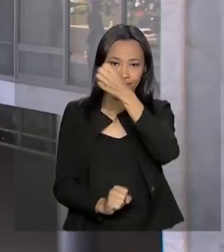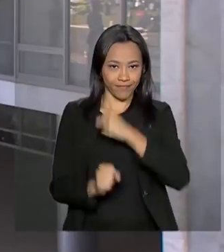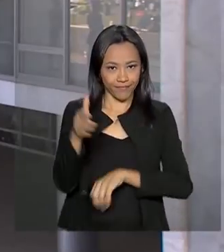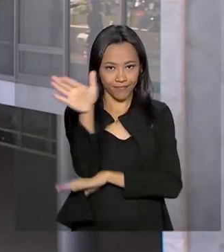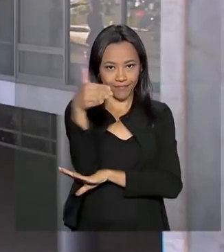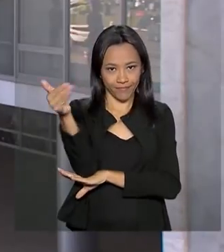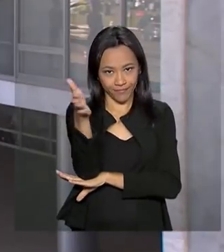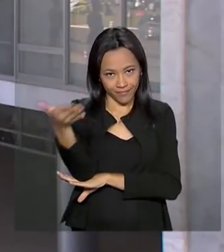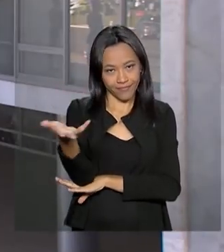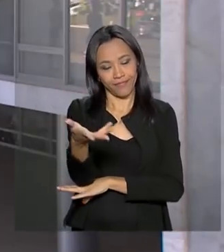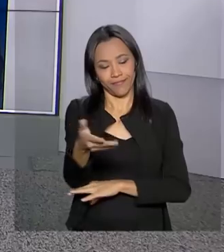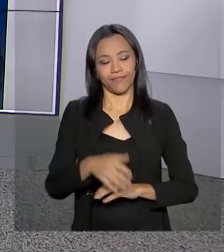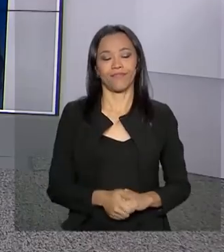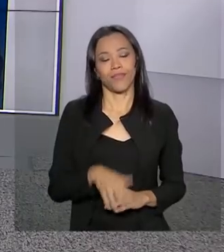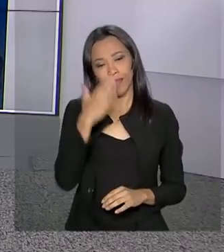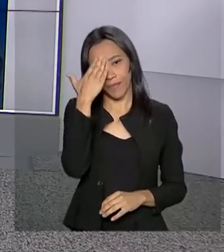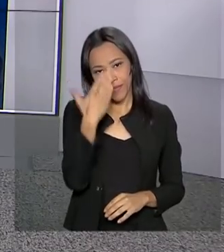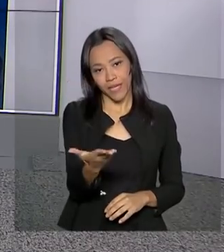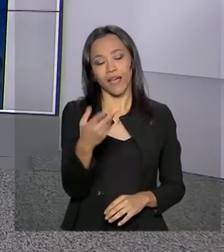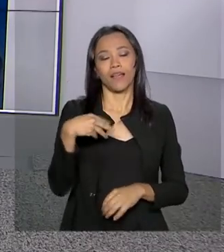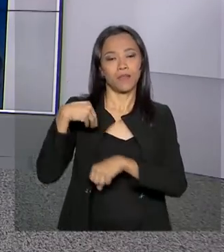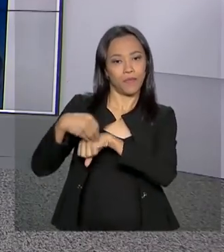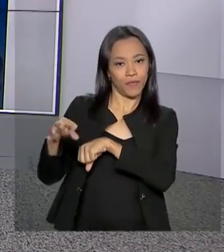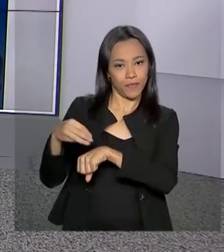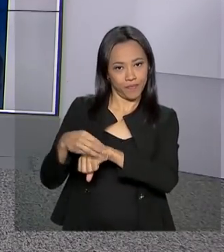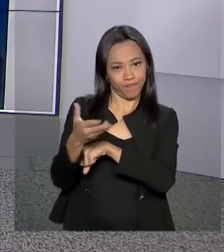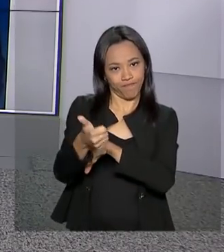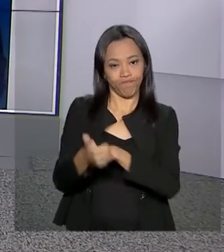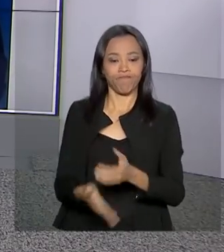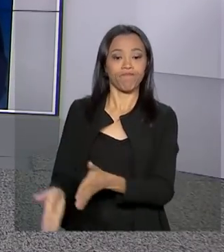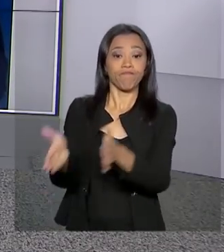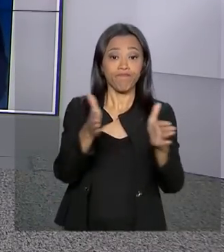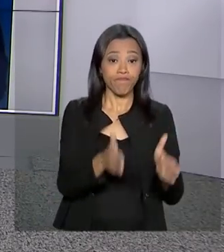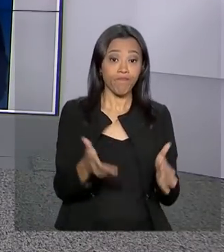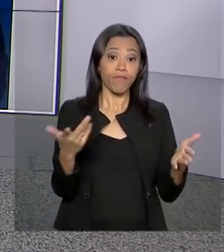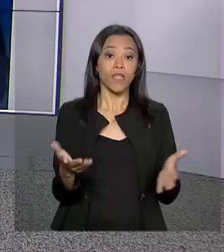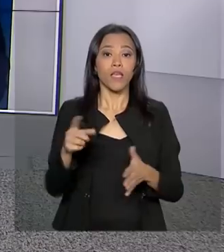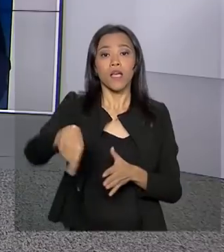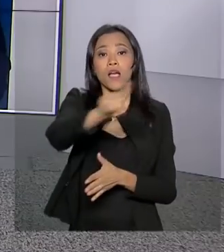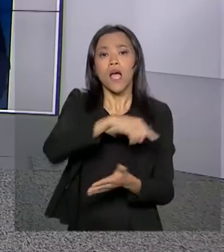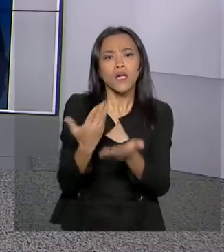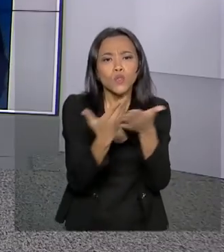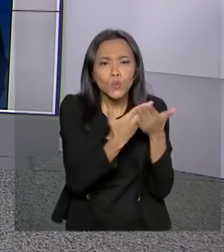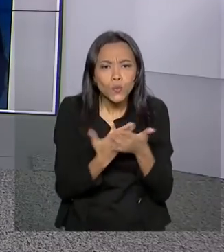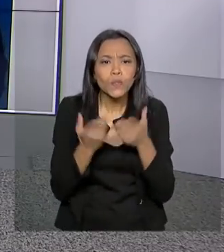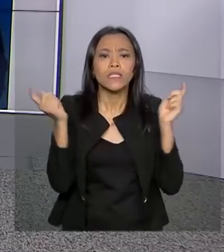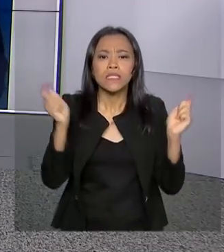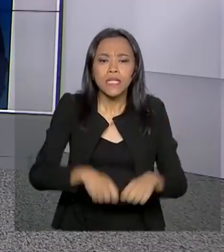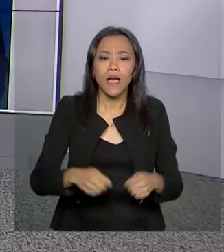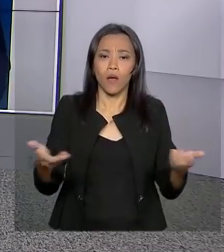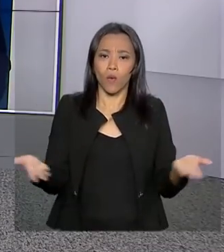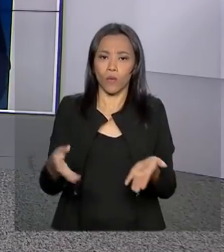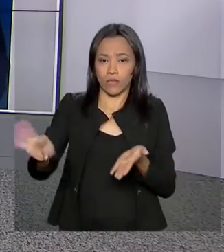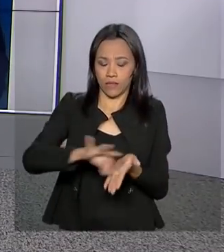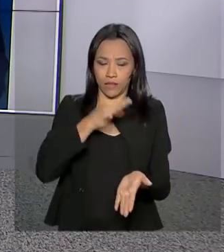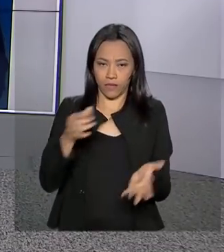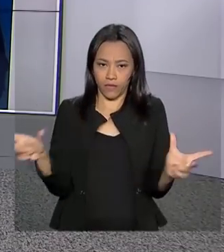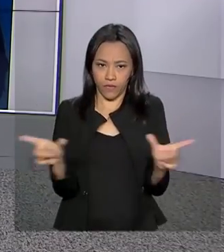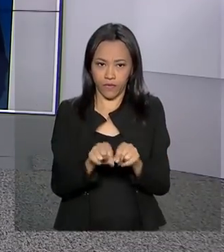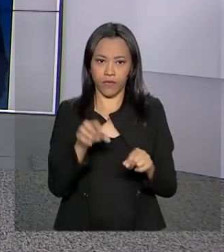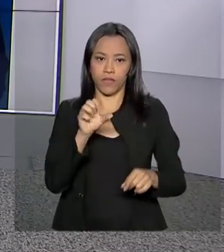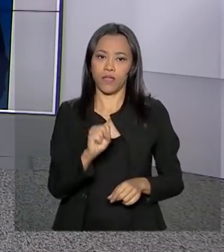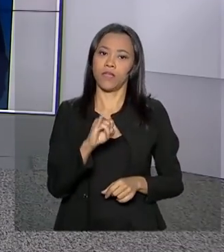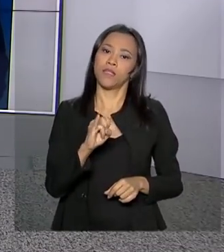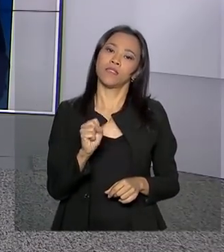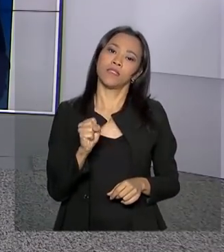Carla, voltamos com você. Obrigada, Luana, pela sua participação. E olha, estudantes já podem se inscrever a partir de hoje no SISU, Sistema de